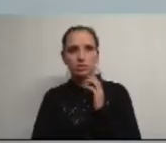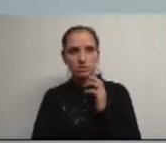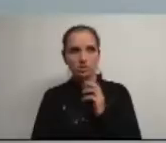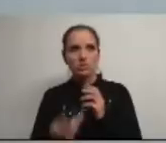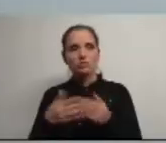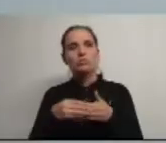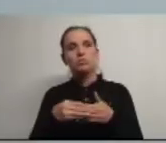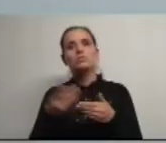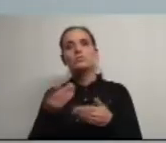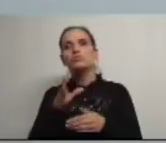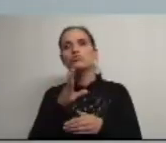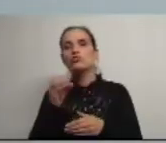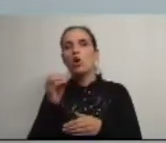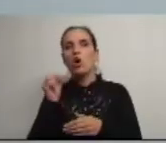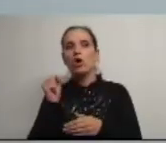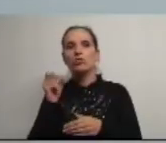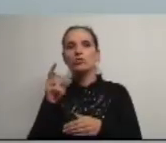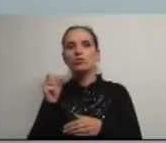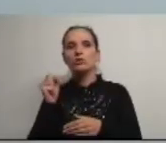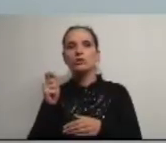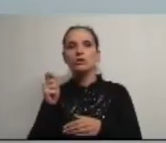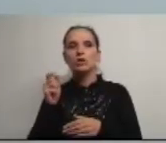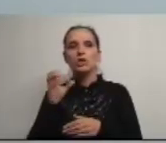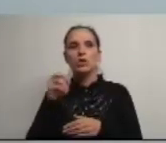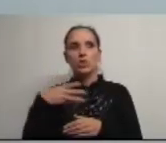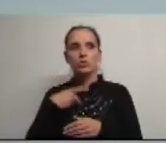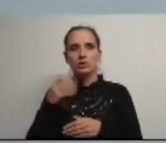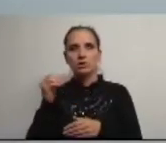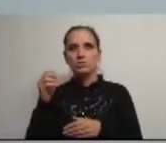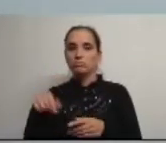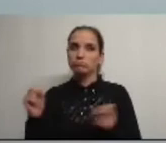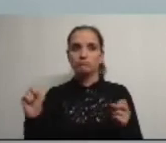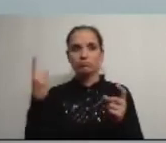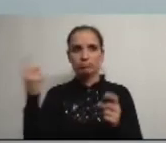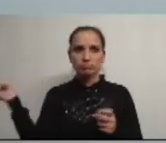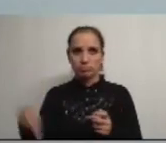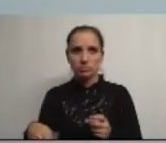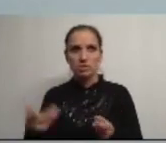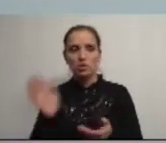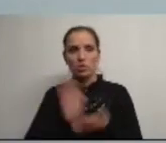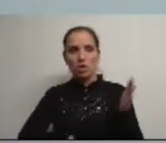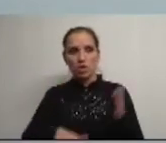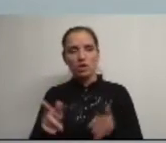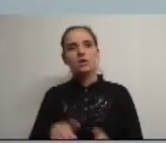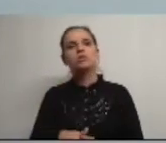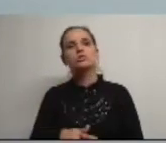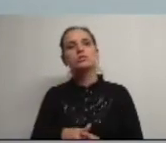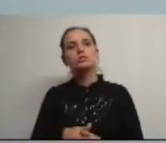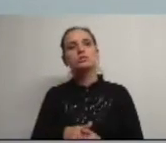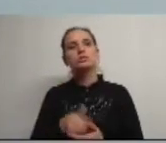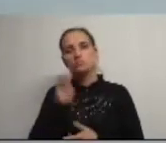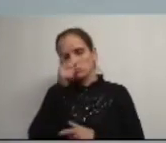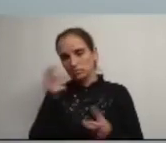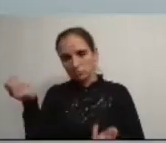cumprimento especial ao Jorge Condenso que hoje se estreia nas funções caros colegas excelentíssimo